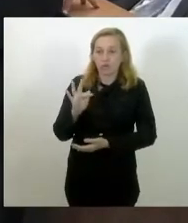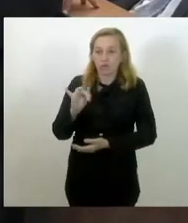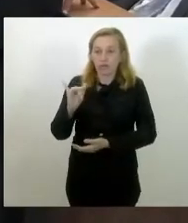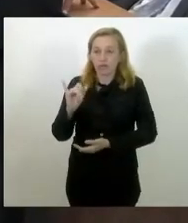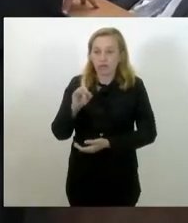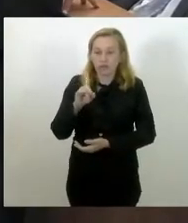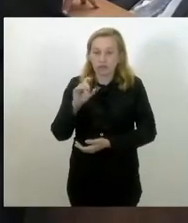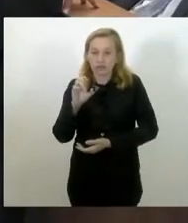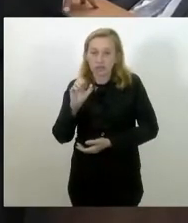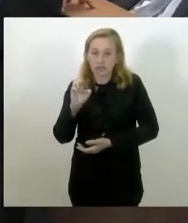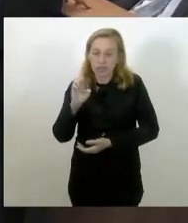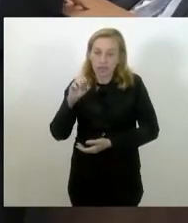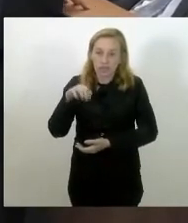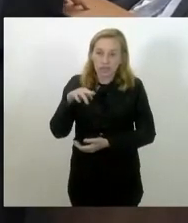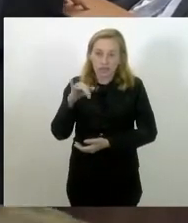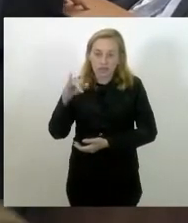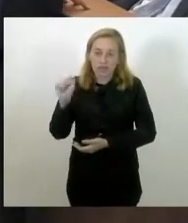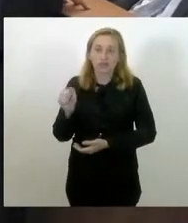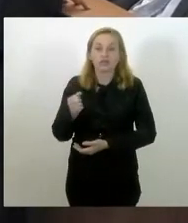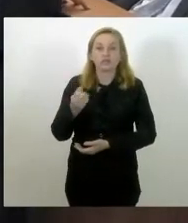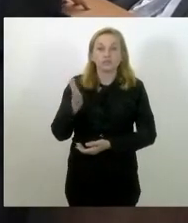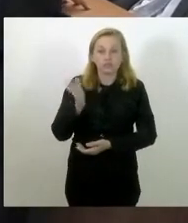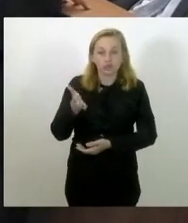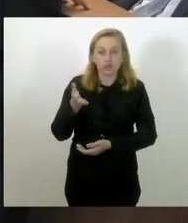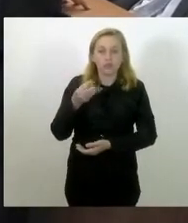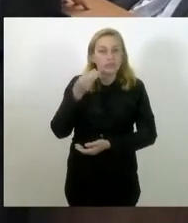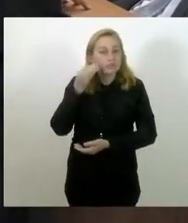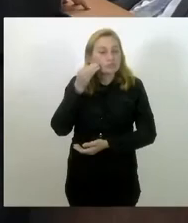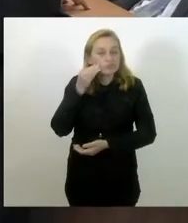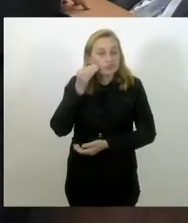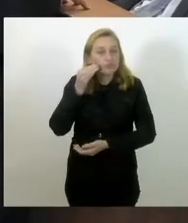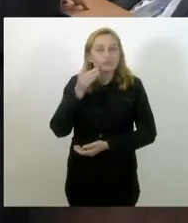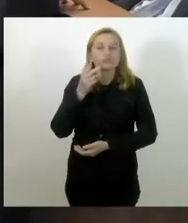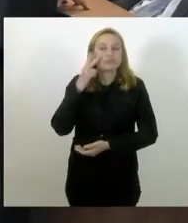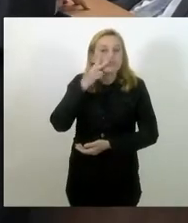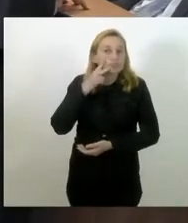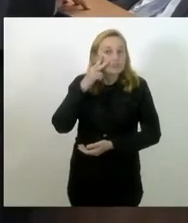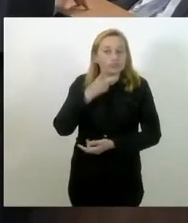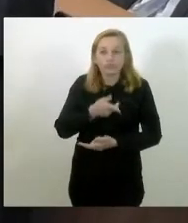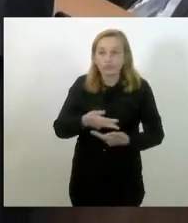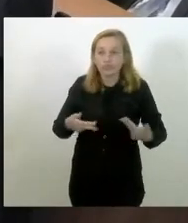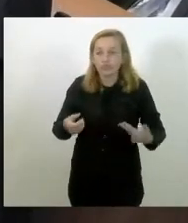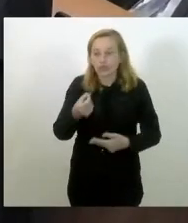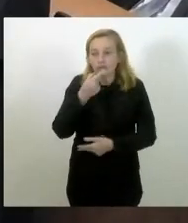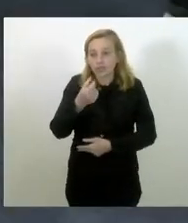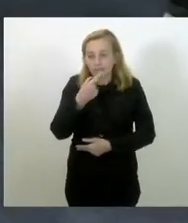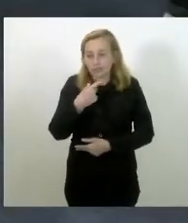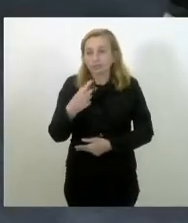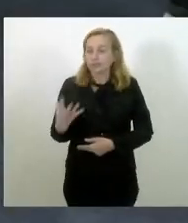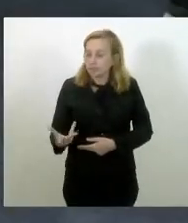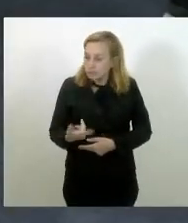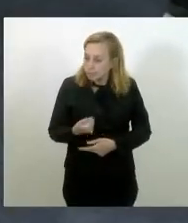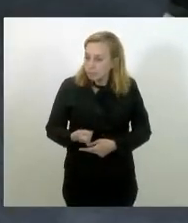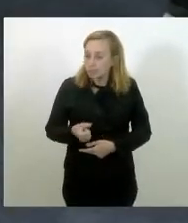degustei vinhos de diversas uvas de boa qualidade,